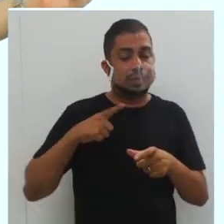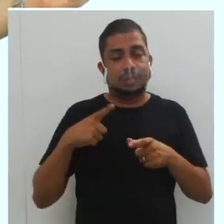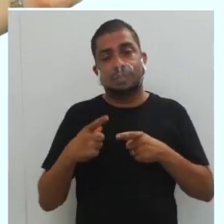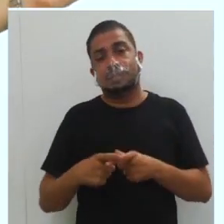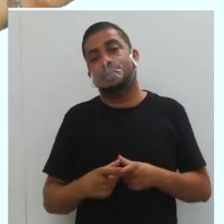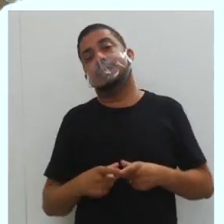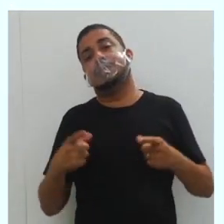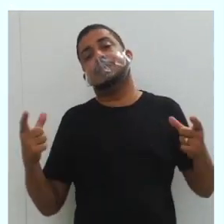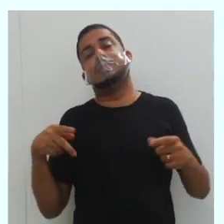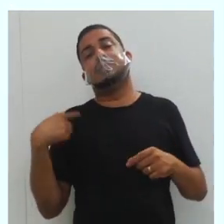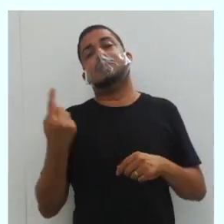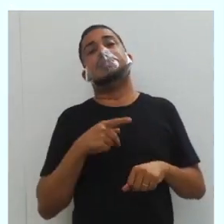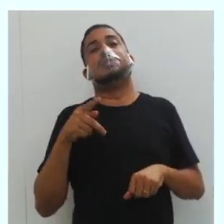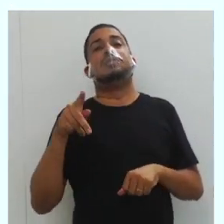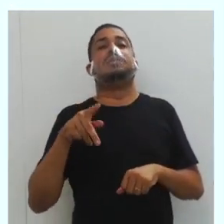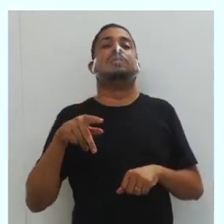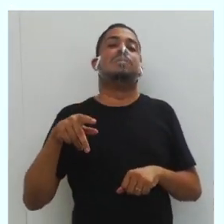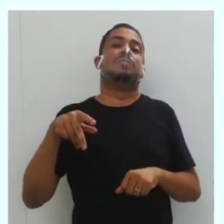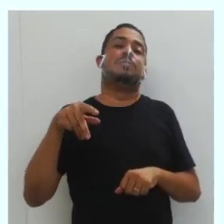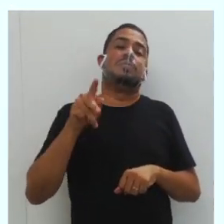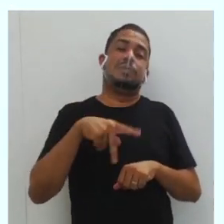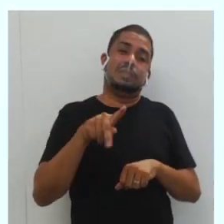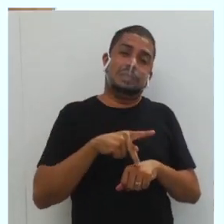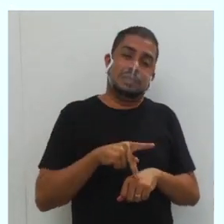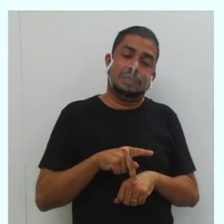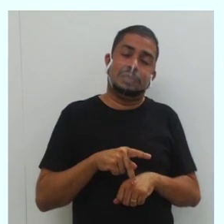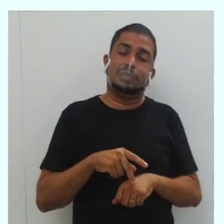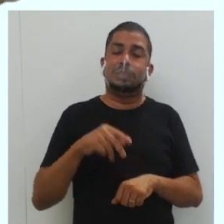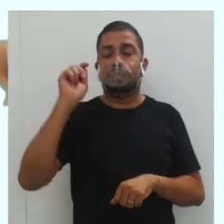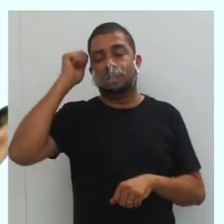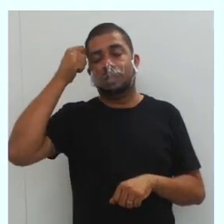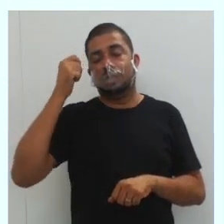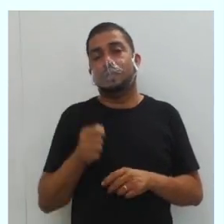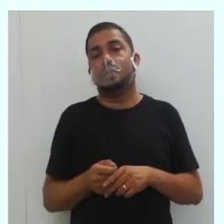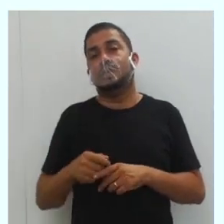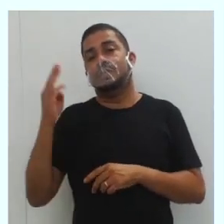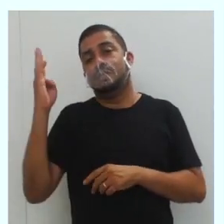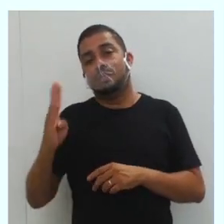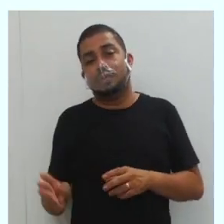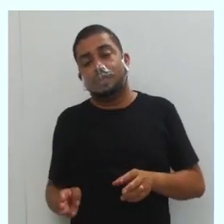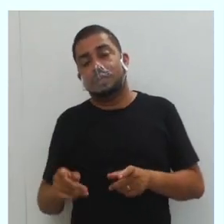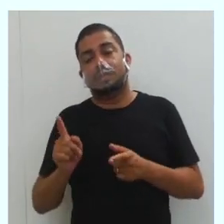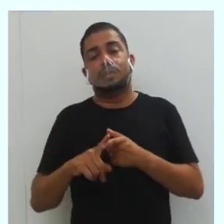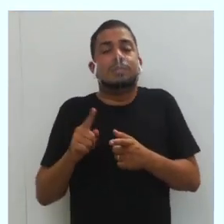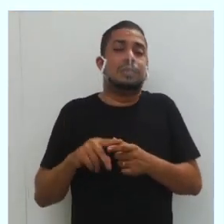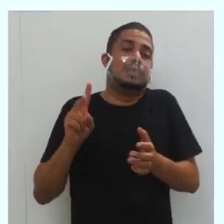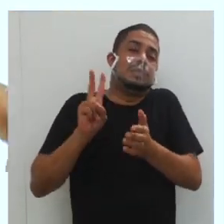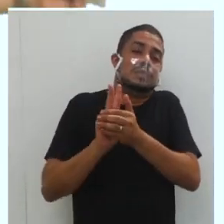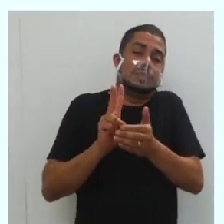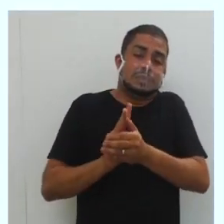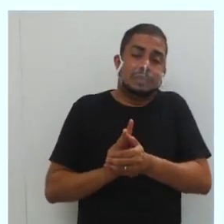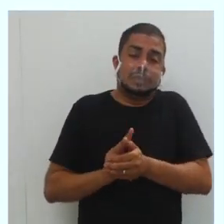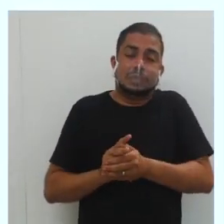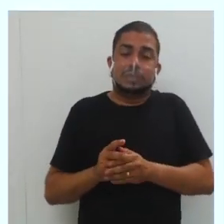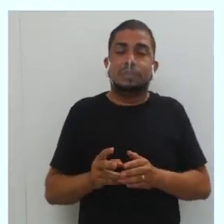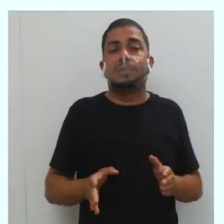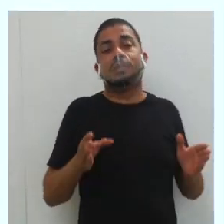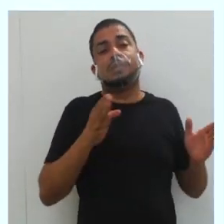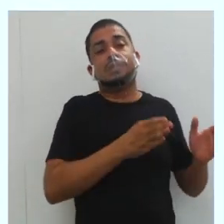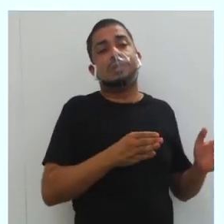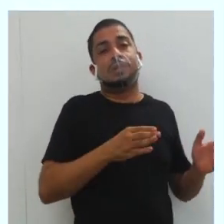uma grande em nosso país, tanto a tradição afro-brasileira quanto a questão indígena. A questão